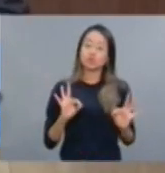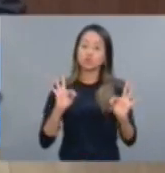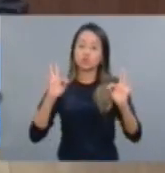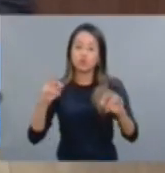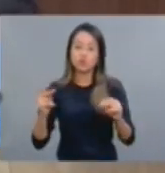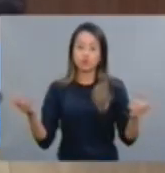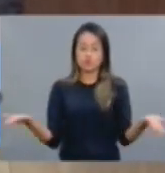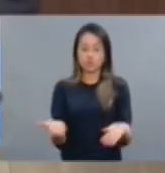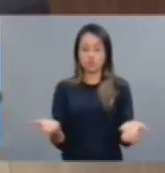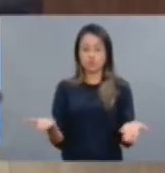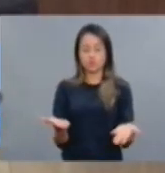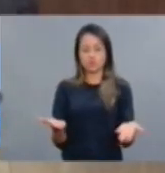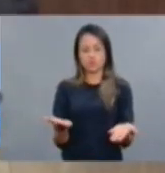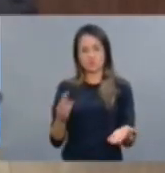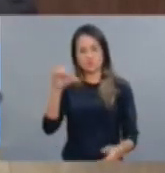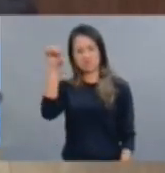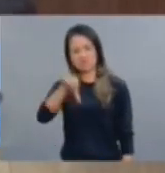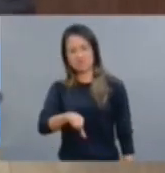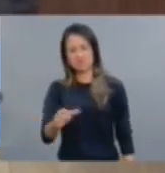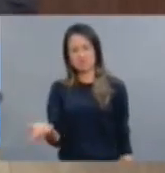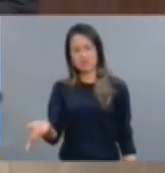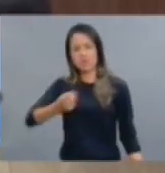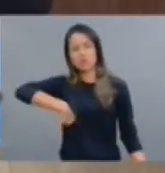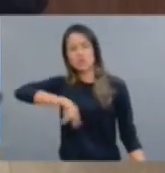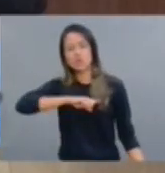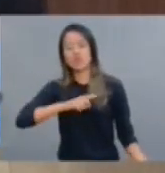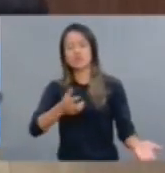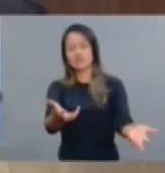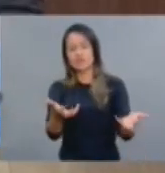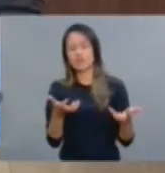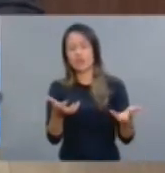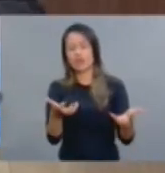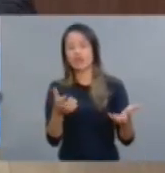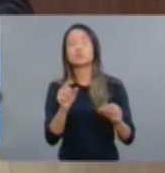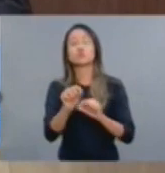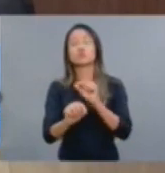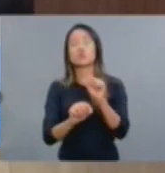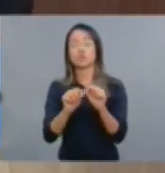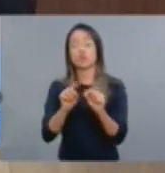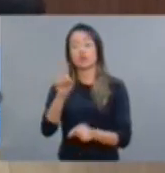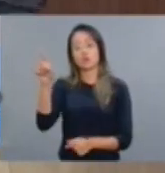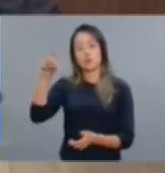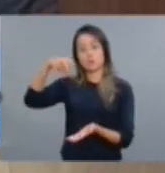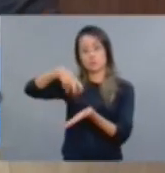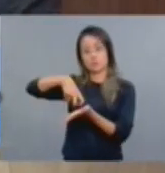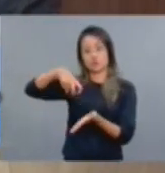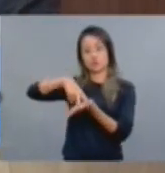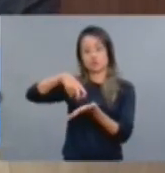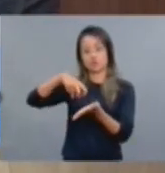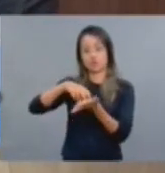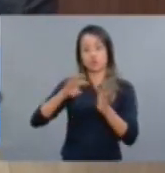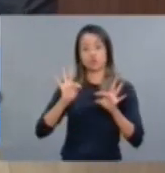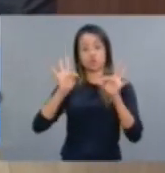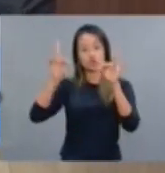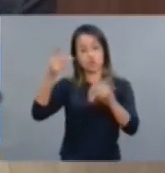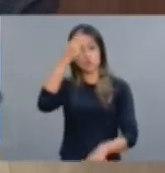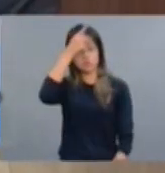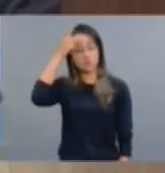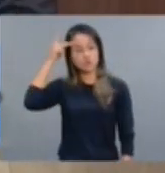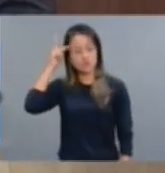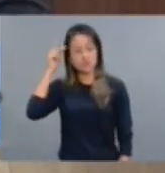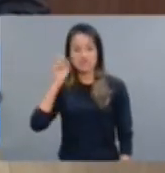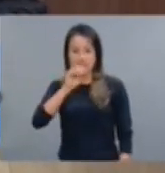mar de lama. E o que nós queremos é que sejam punidos todos os que praticaram os desvios de